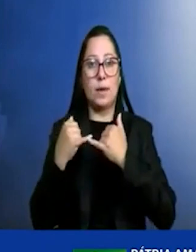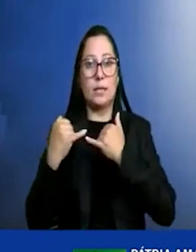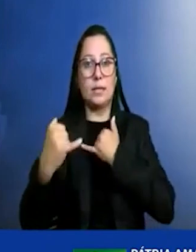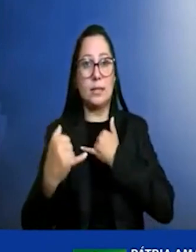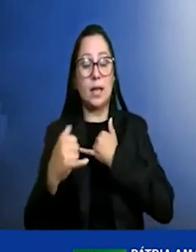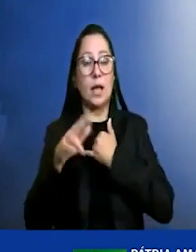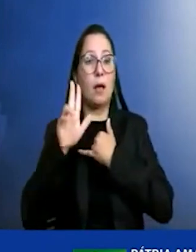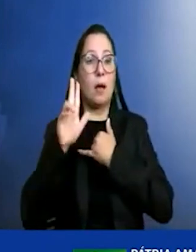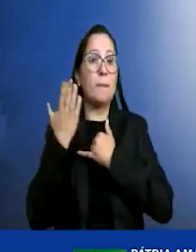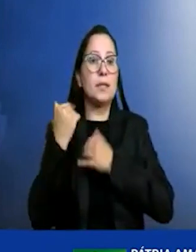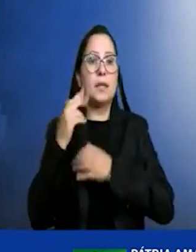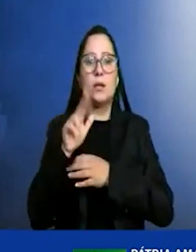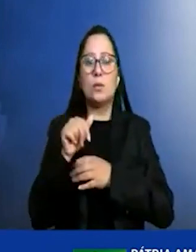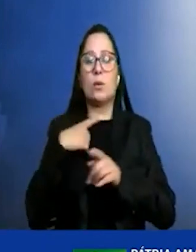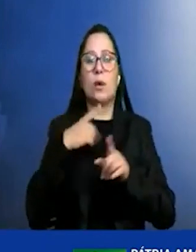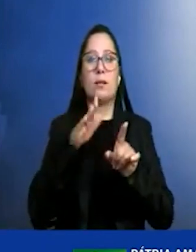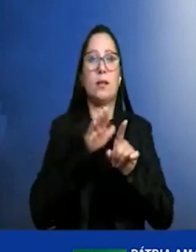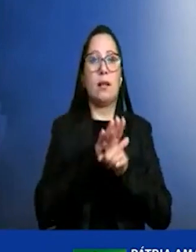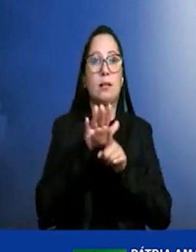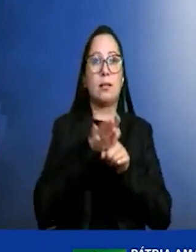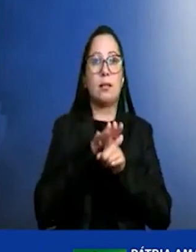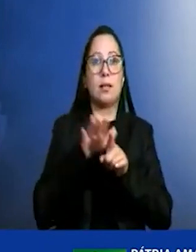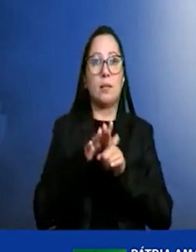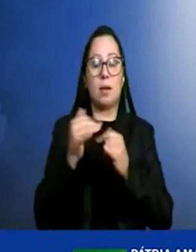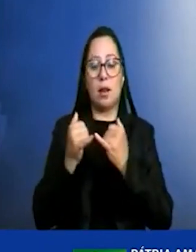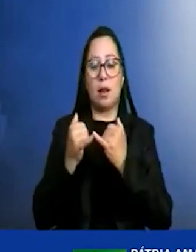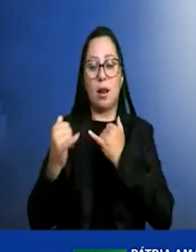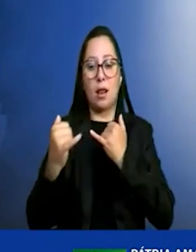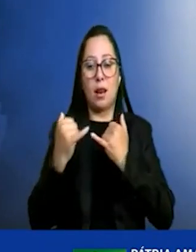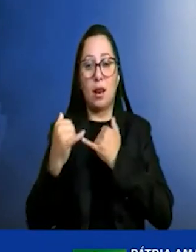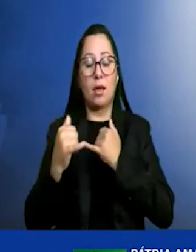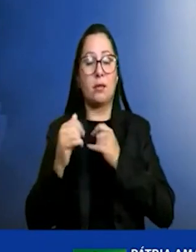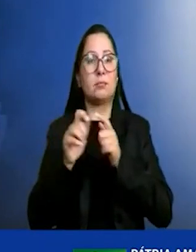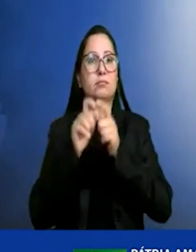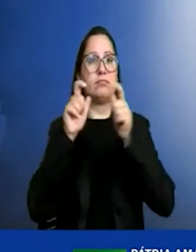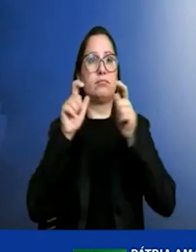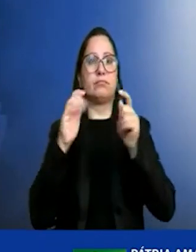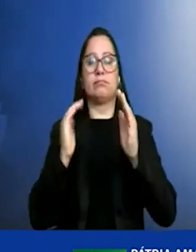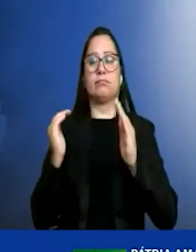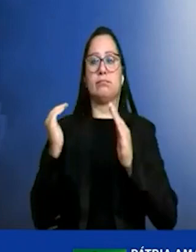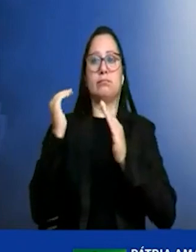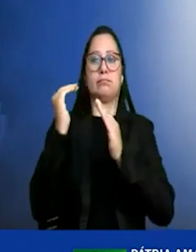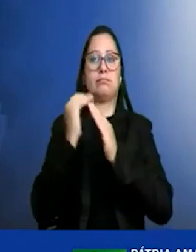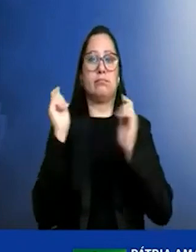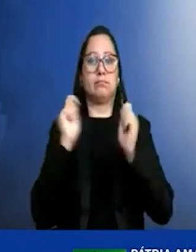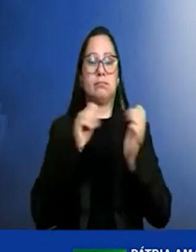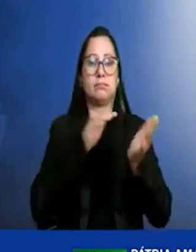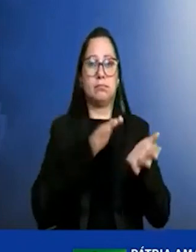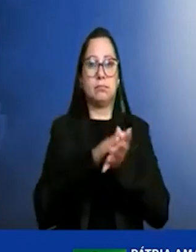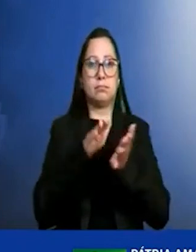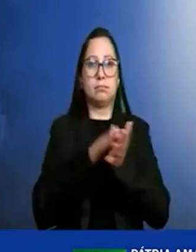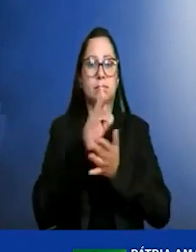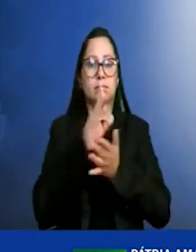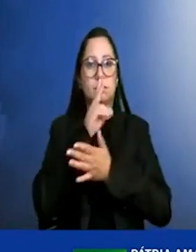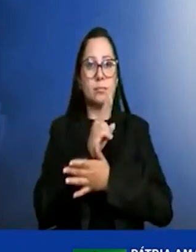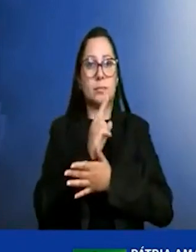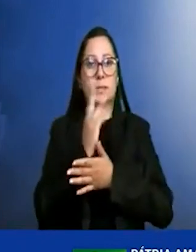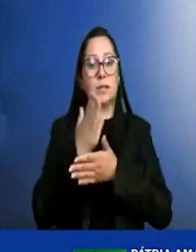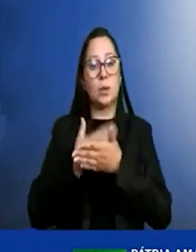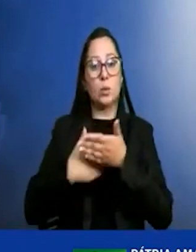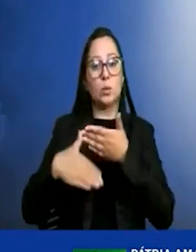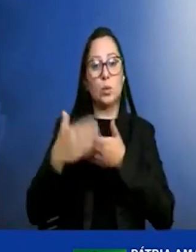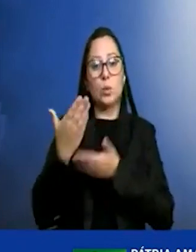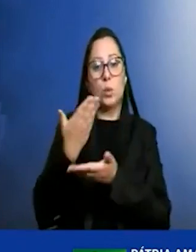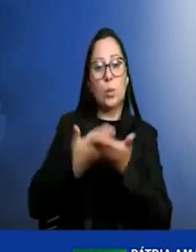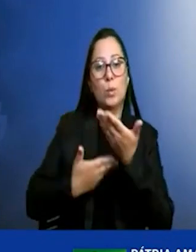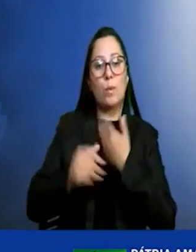demandas de eletrolizadores de alta escala para a produção em grande escala então tudo está em desenvolvimento